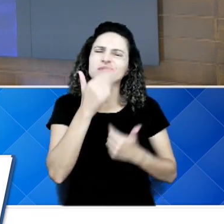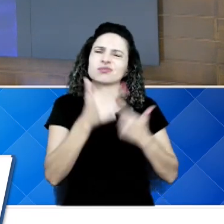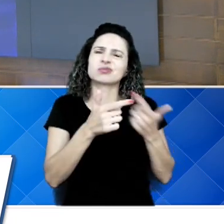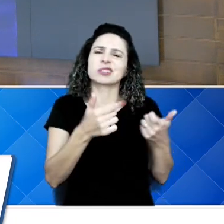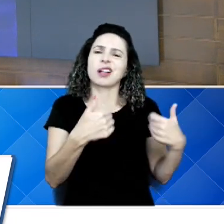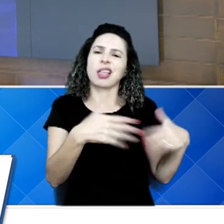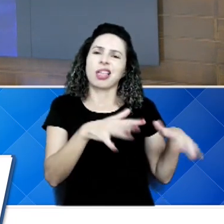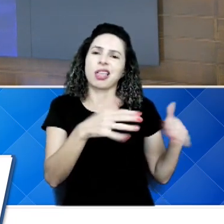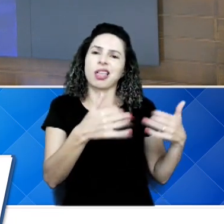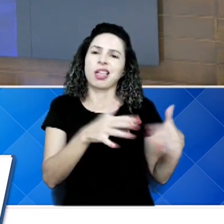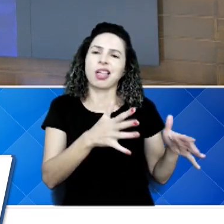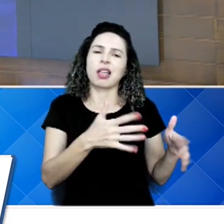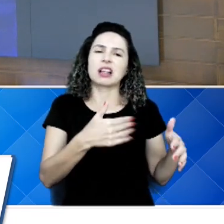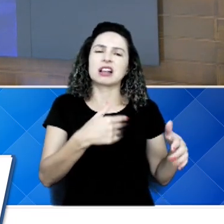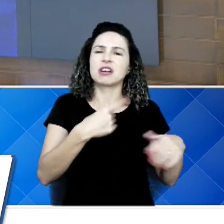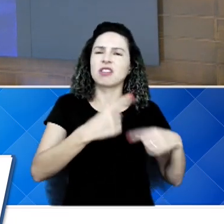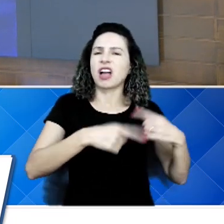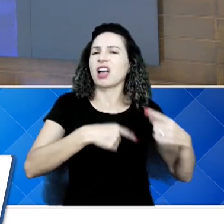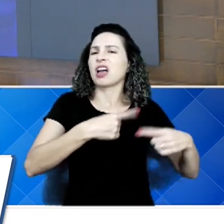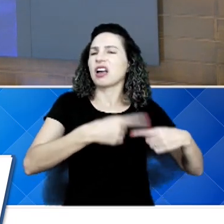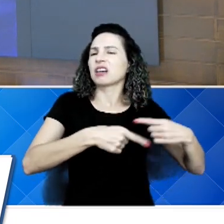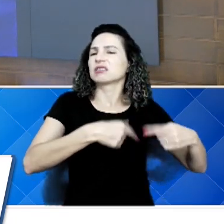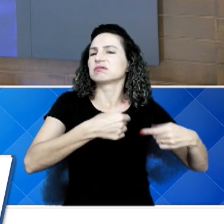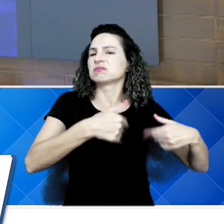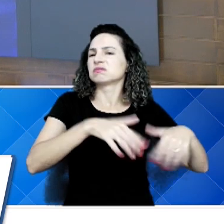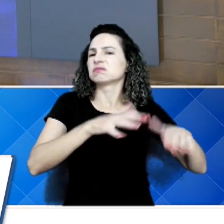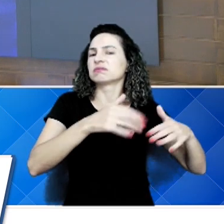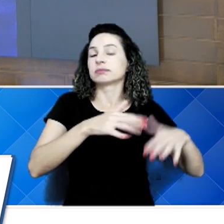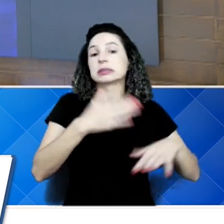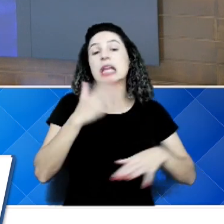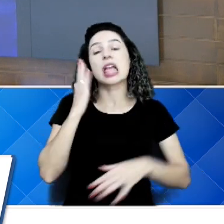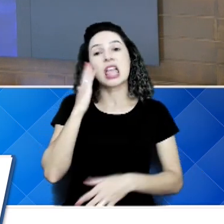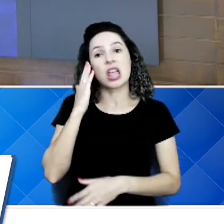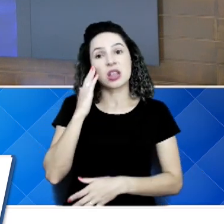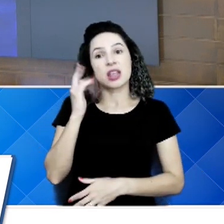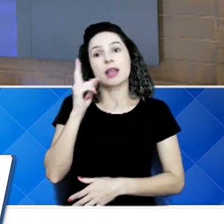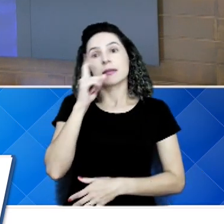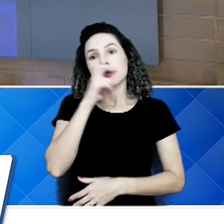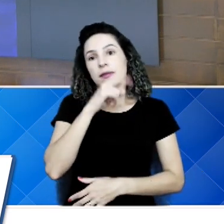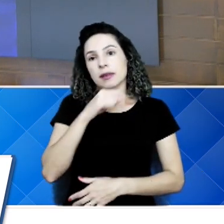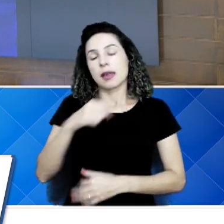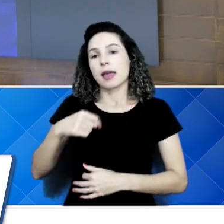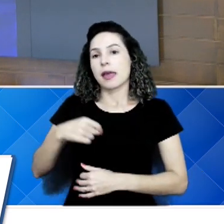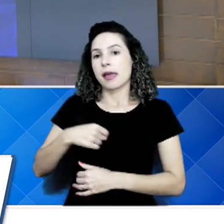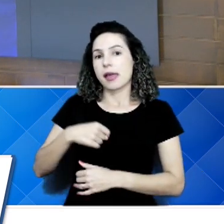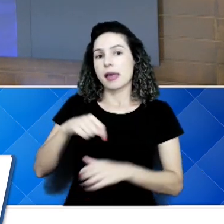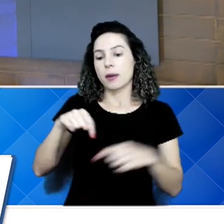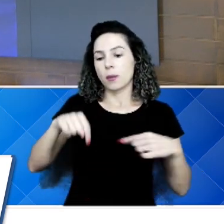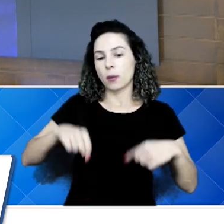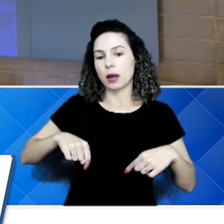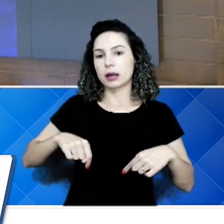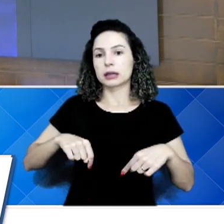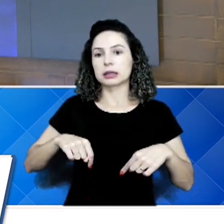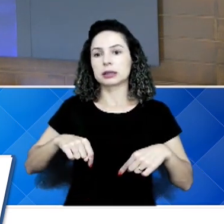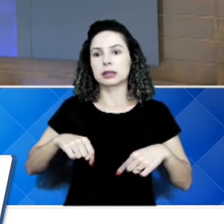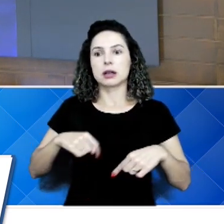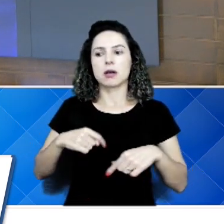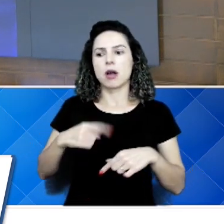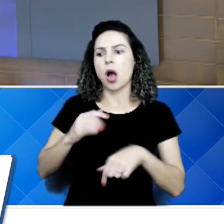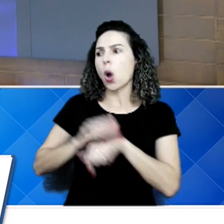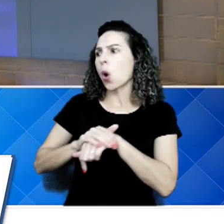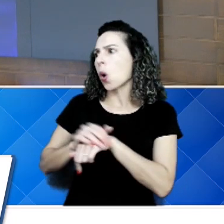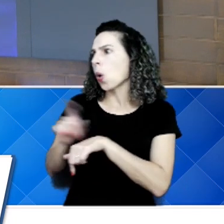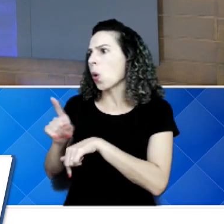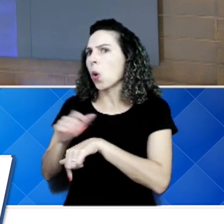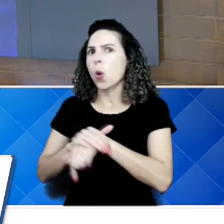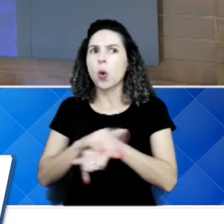coxa, vai levando ali na... Eu sei da dificuldade, não estou aqui caçando culpados não, mas estou